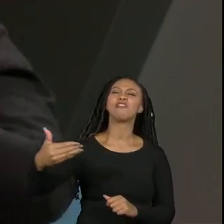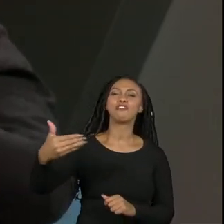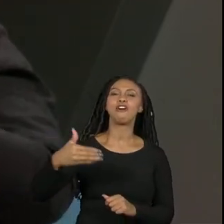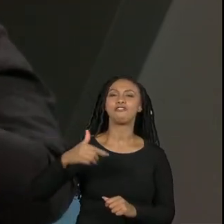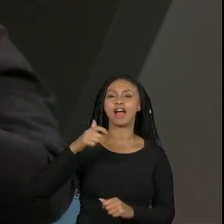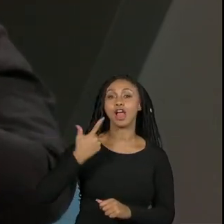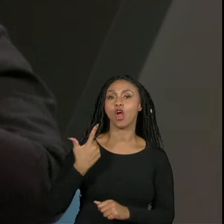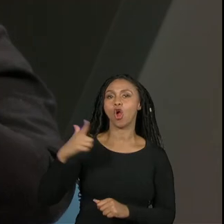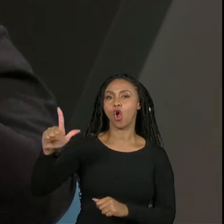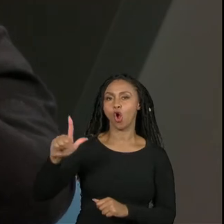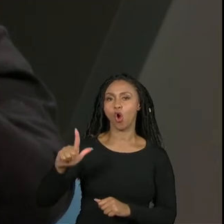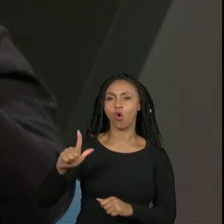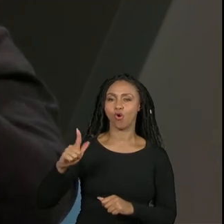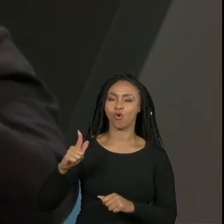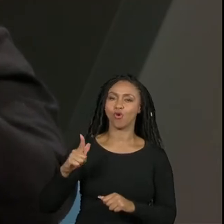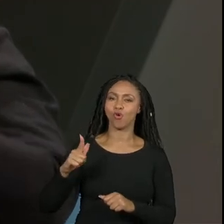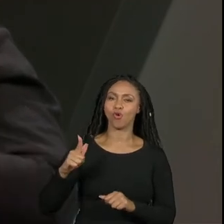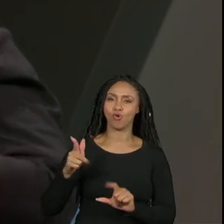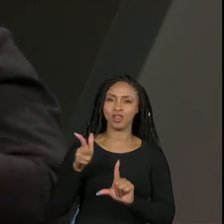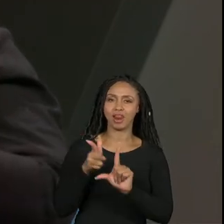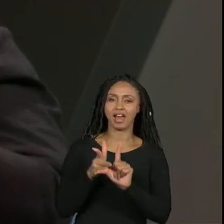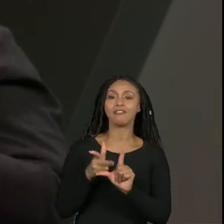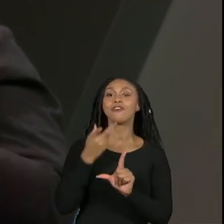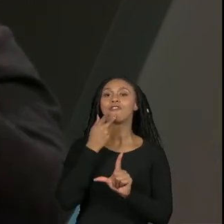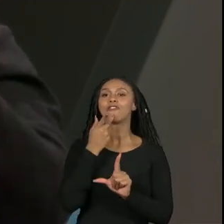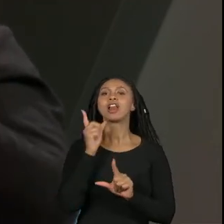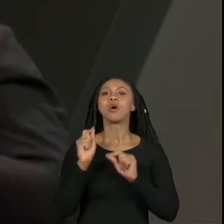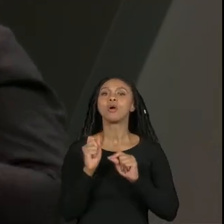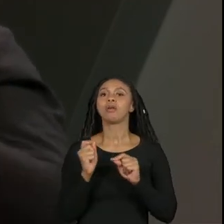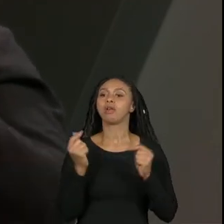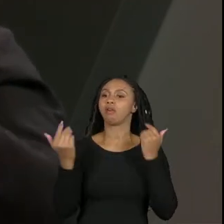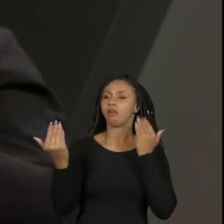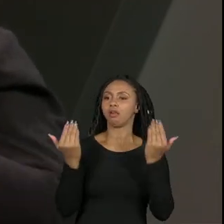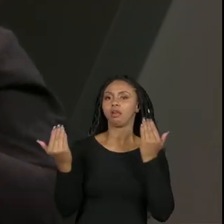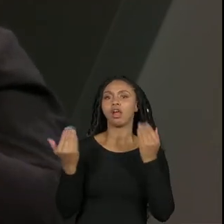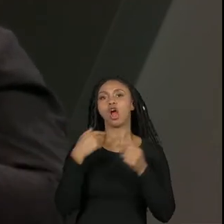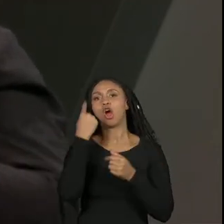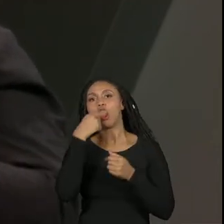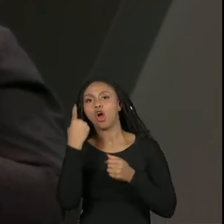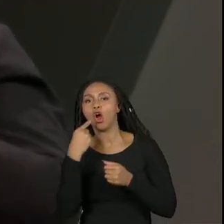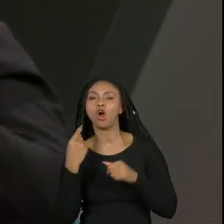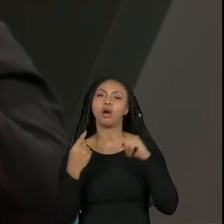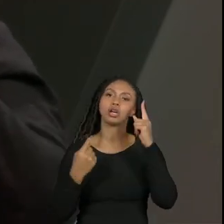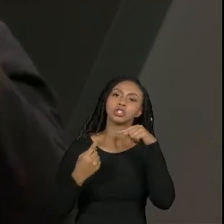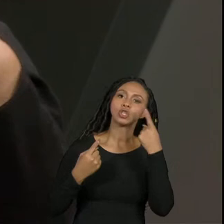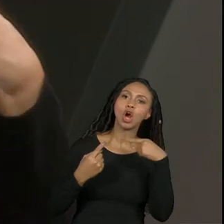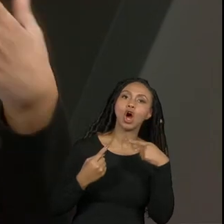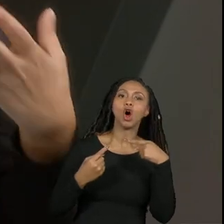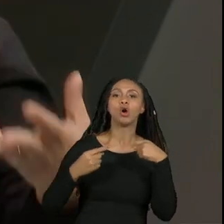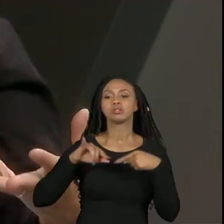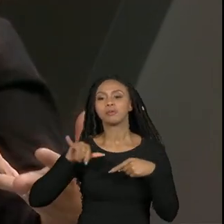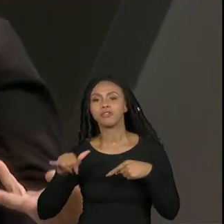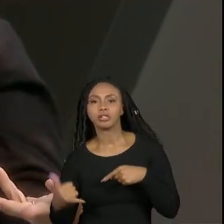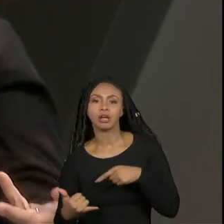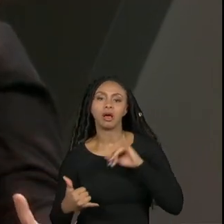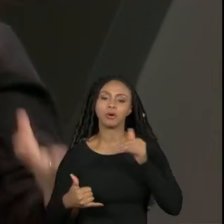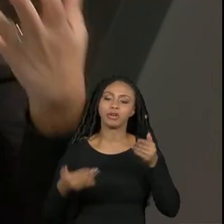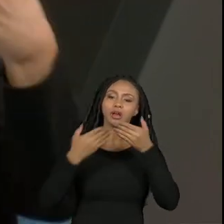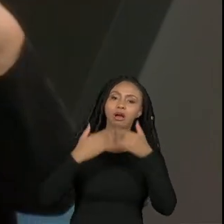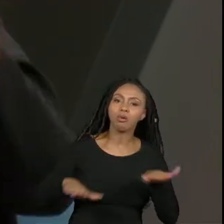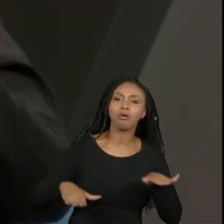daqui 15 dias né Simone a gente vai falar de aproveitamento e equivalência de horas pro estágio obrigatório então aquilo que você já faz